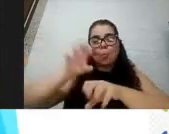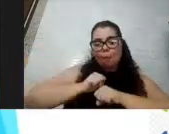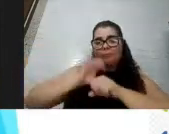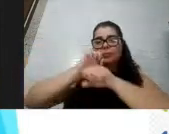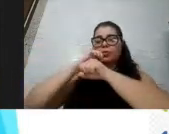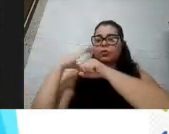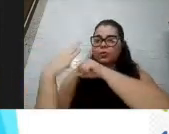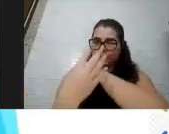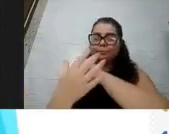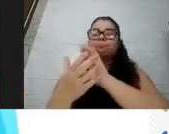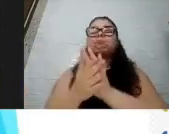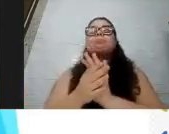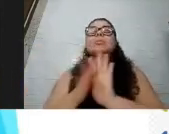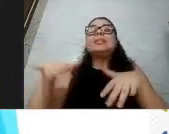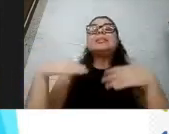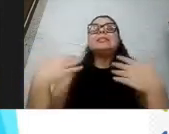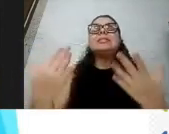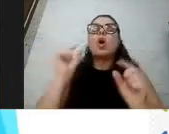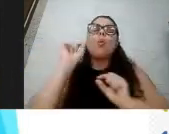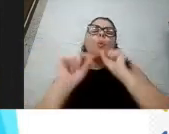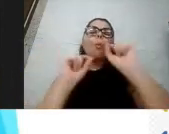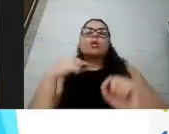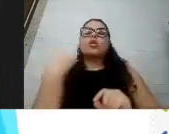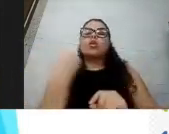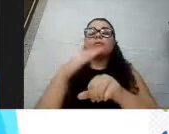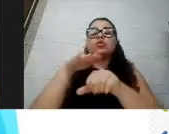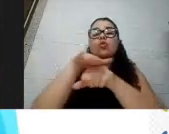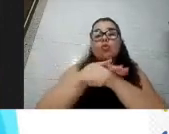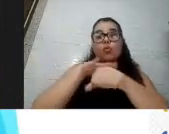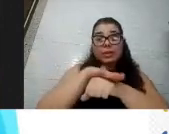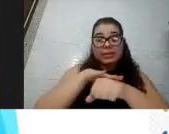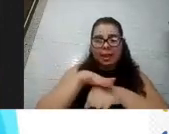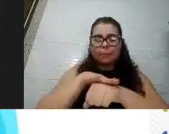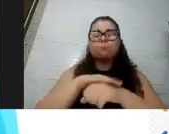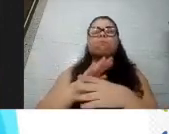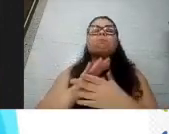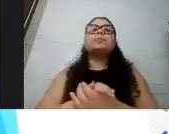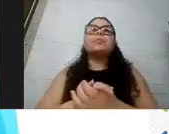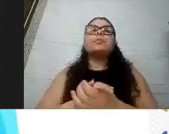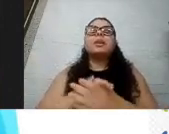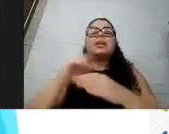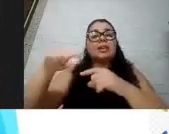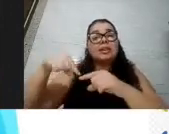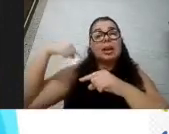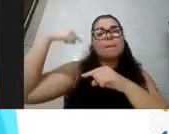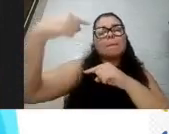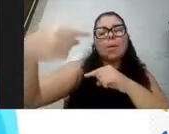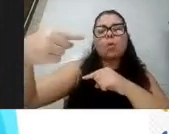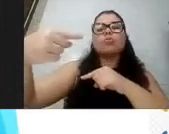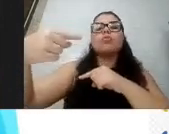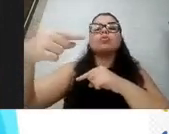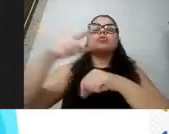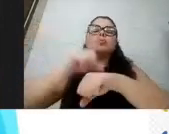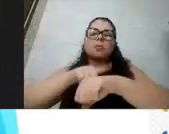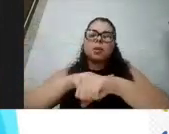aqui para a gente conversar? É óbvio que depois lá do nosso tempo, para o bate-papo,